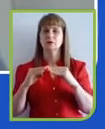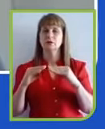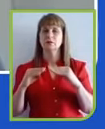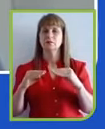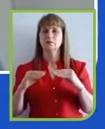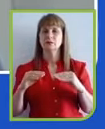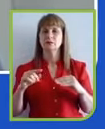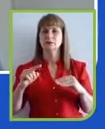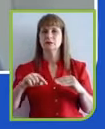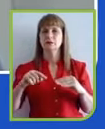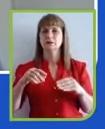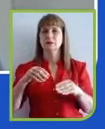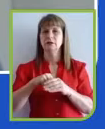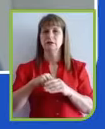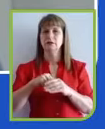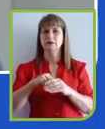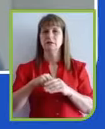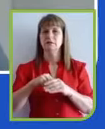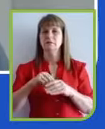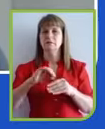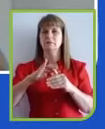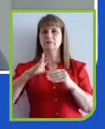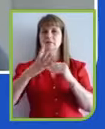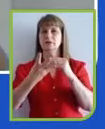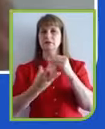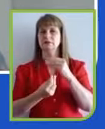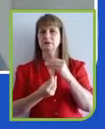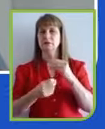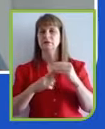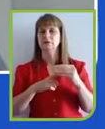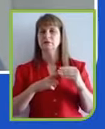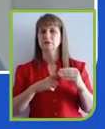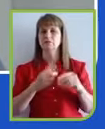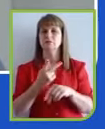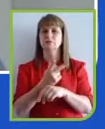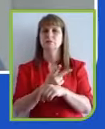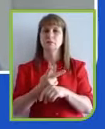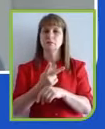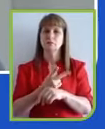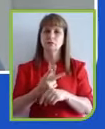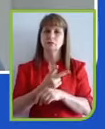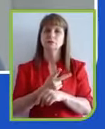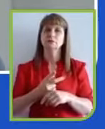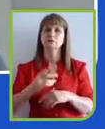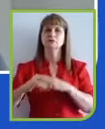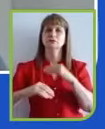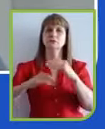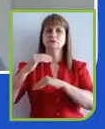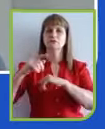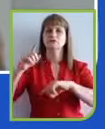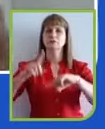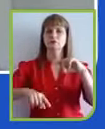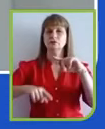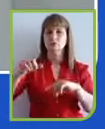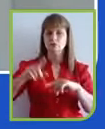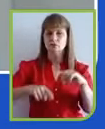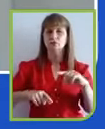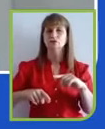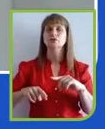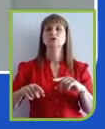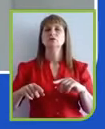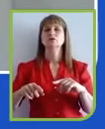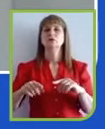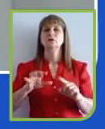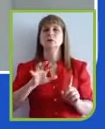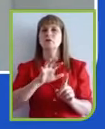uma busca de desenvolvimento de produtos que tragam um impacto positivo. Por exemplo, a nossa linha